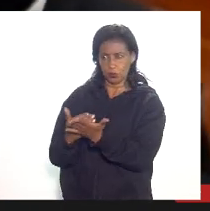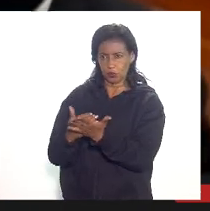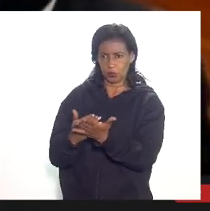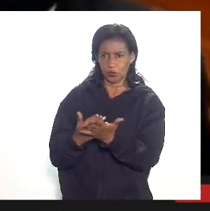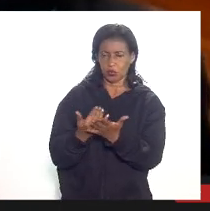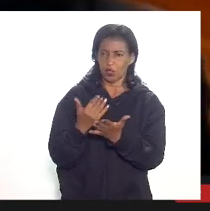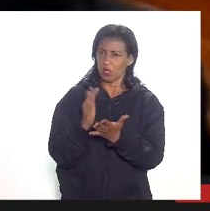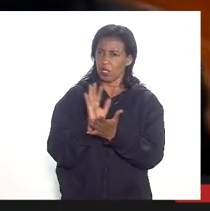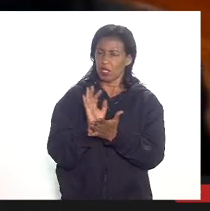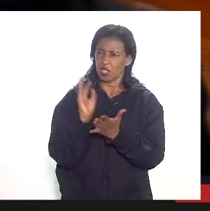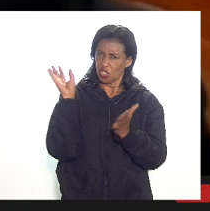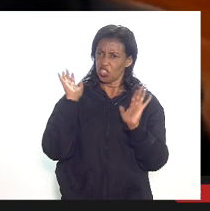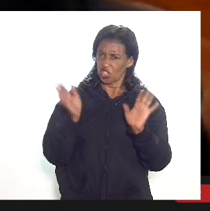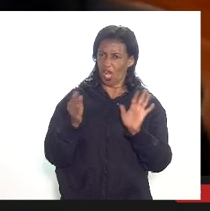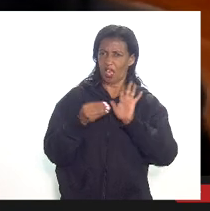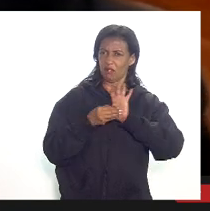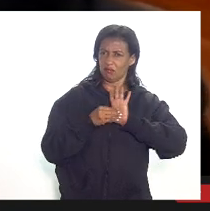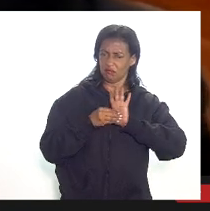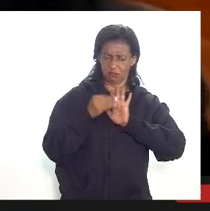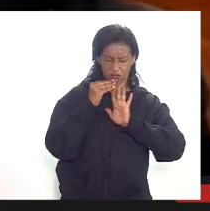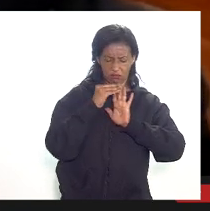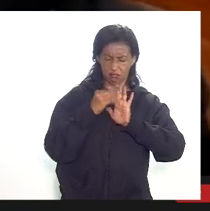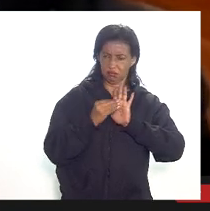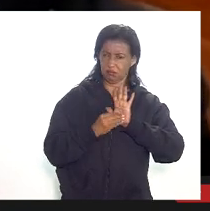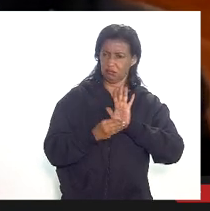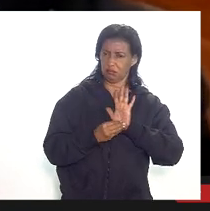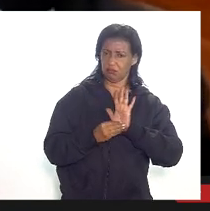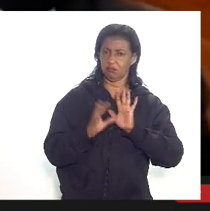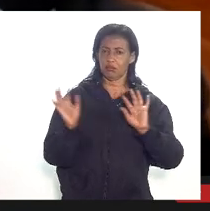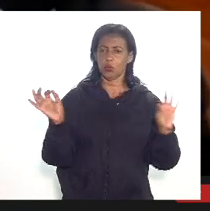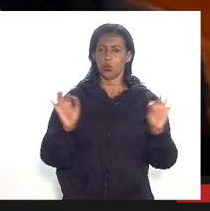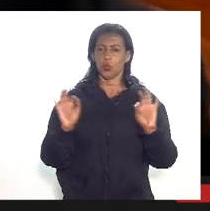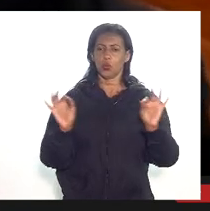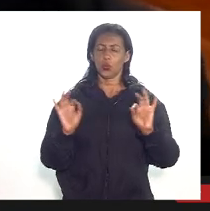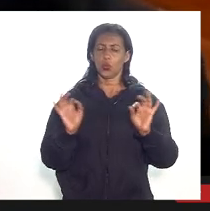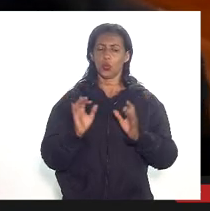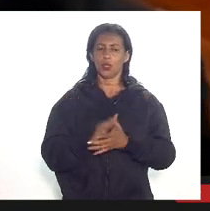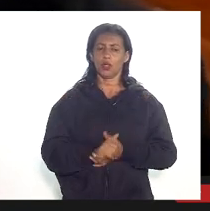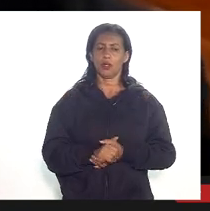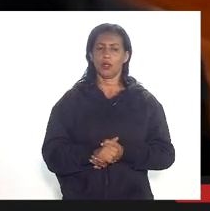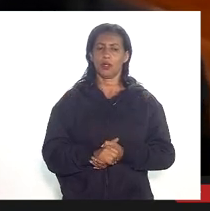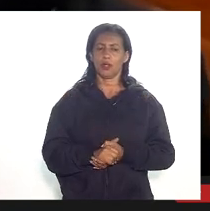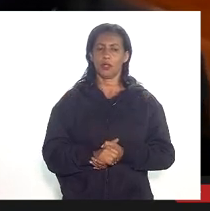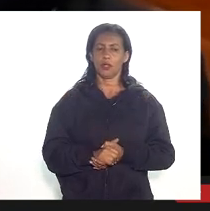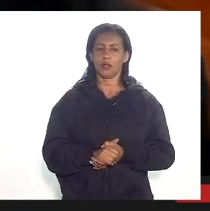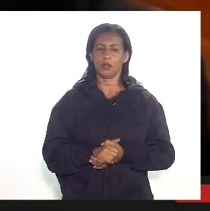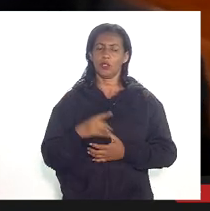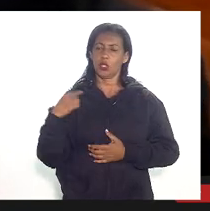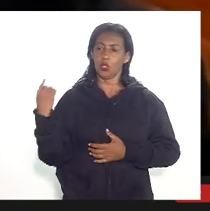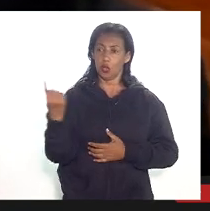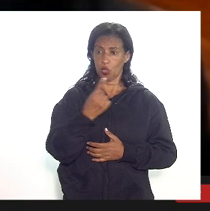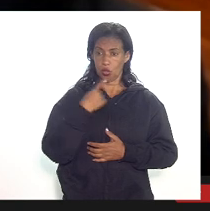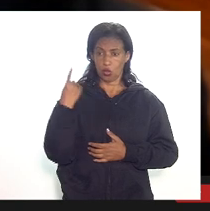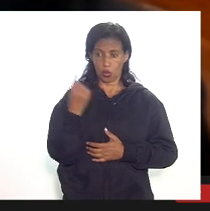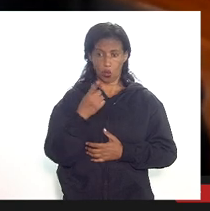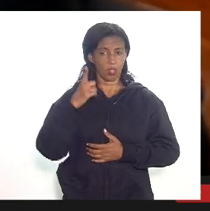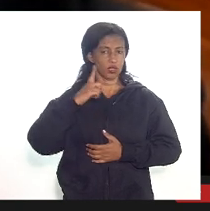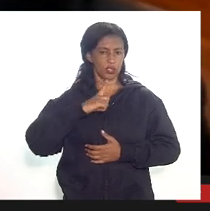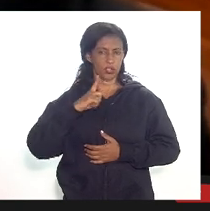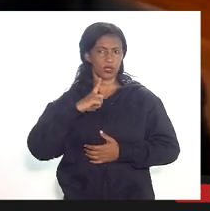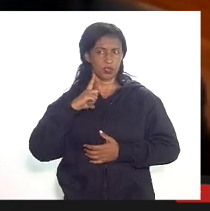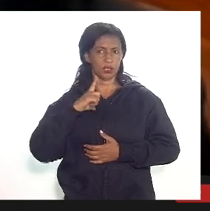nada nenhuma auditoria em curso após 2014 quero dizer que nós temos sim antes de